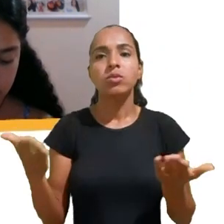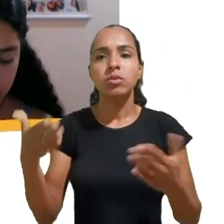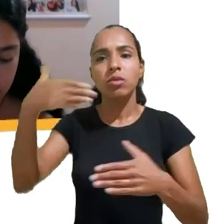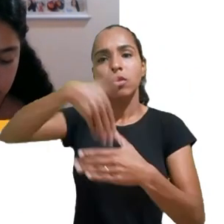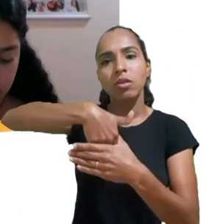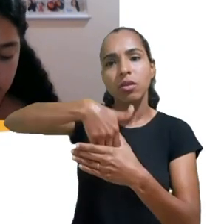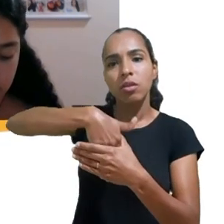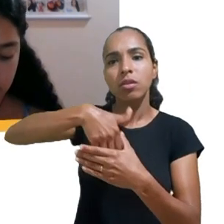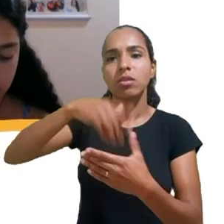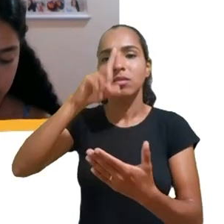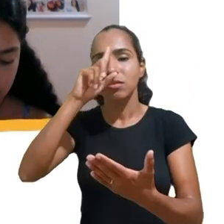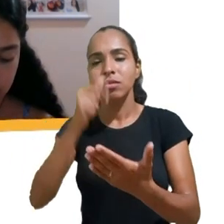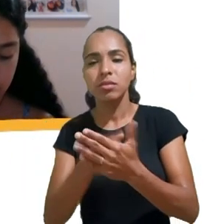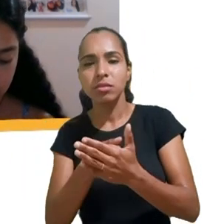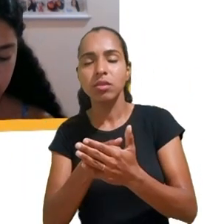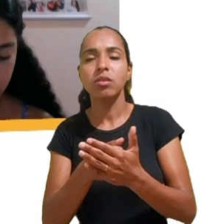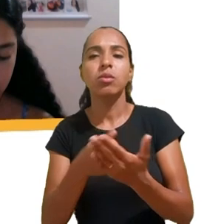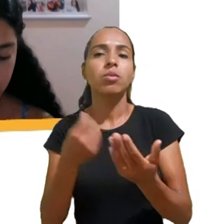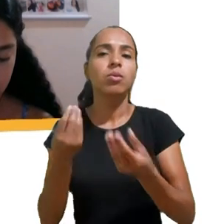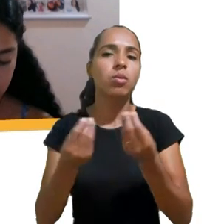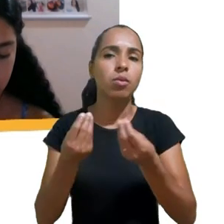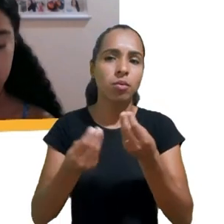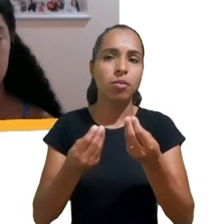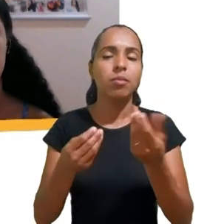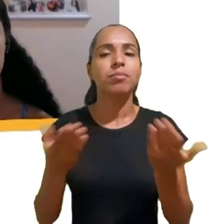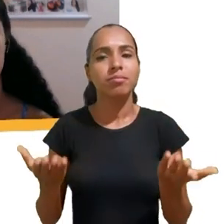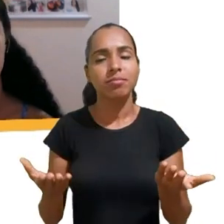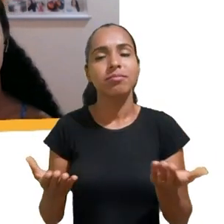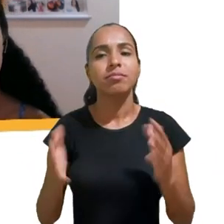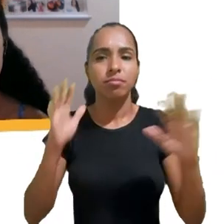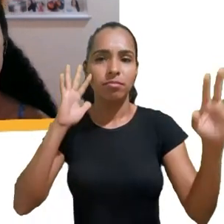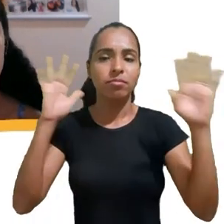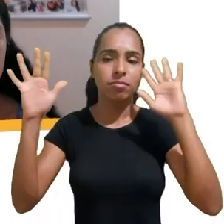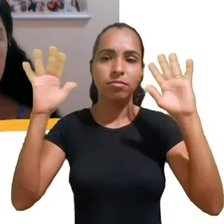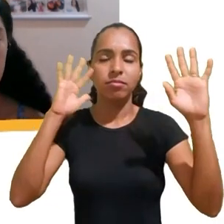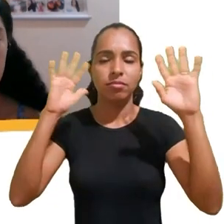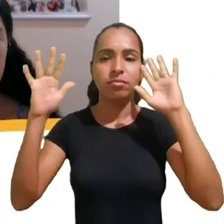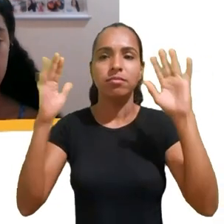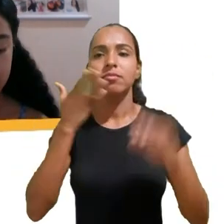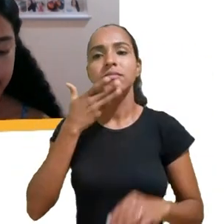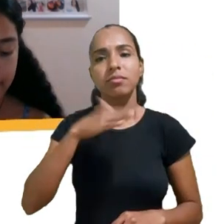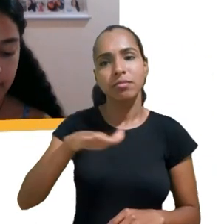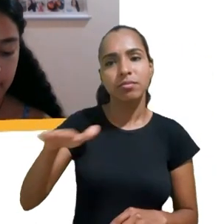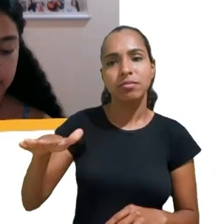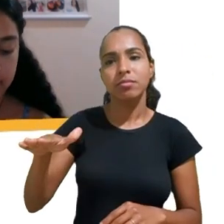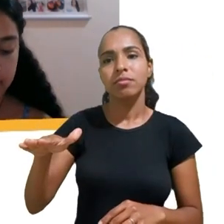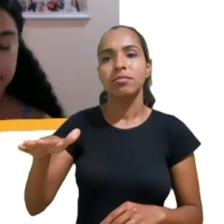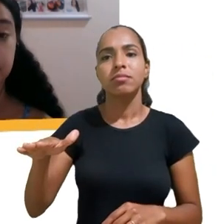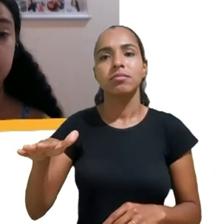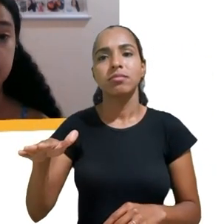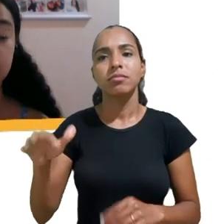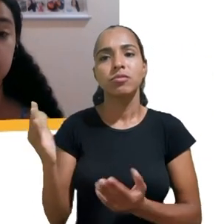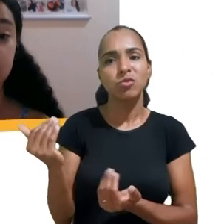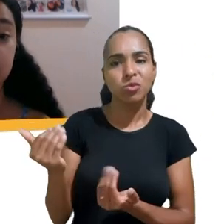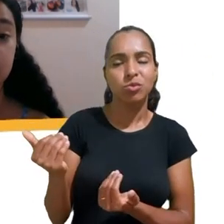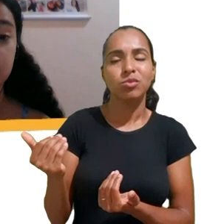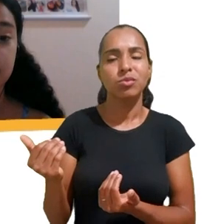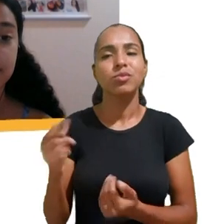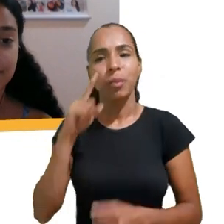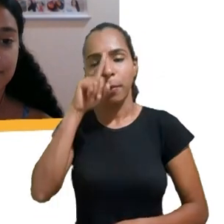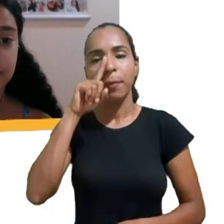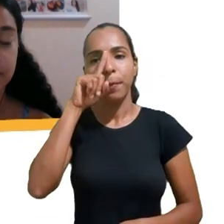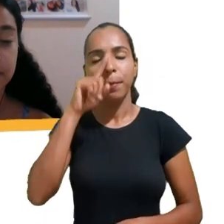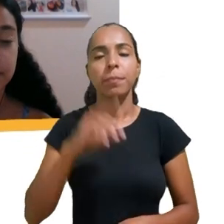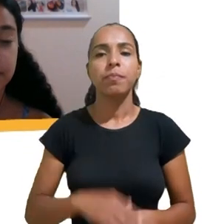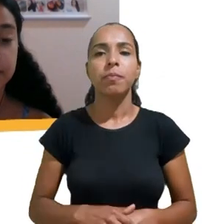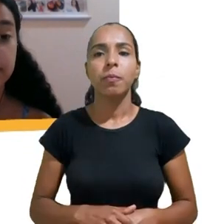tomar, imagina aí essa modulação para crianças e adolescentes, eu acho que é um risco enorme e aí eu queria ouvir a Maria Clara exatamente sobre como que ela